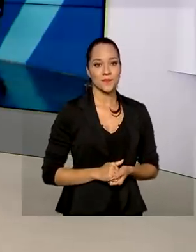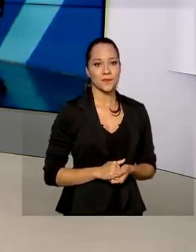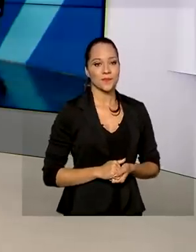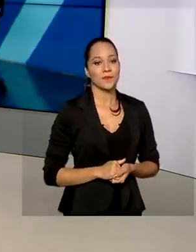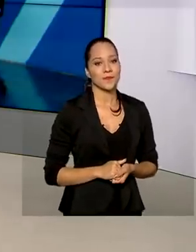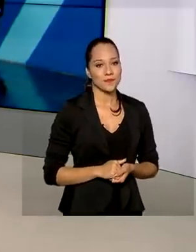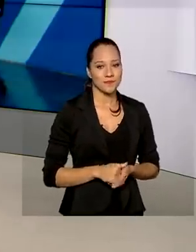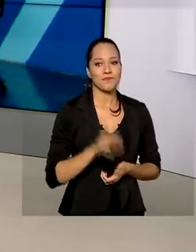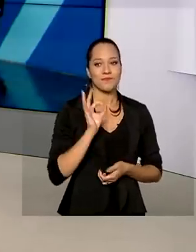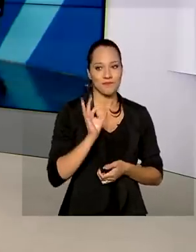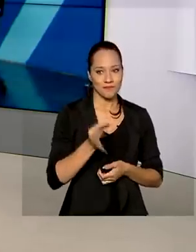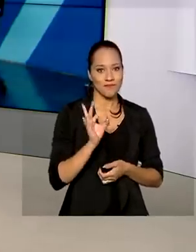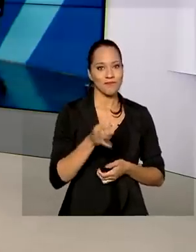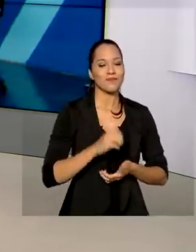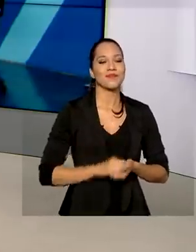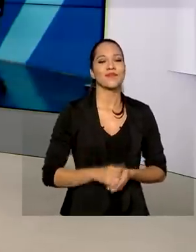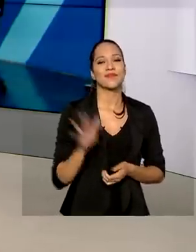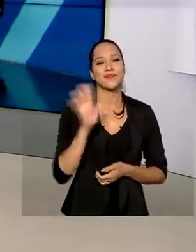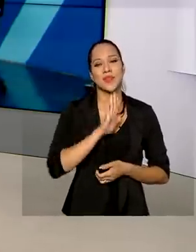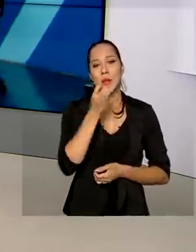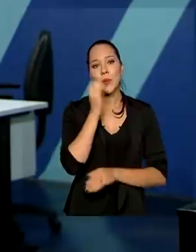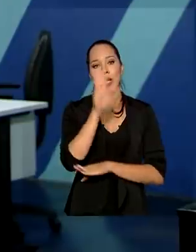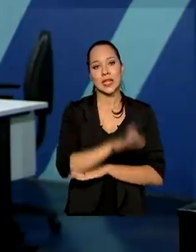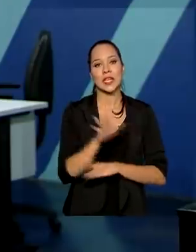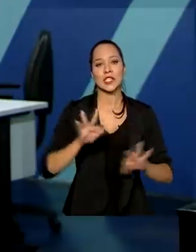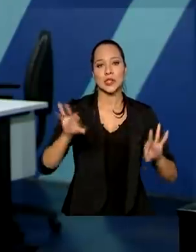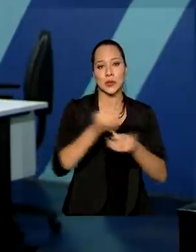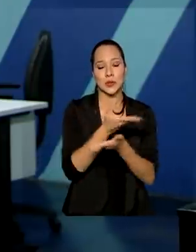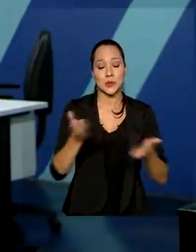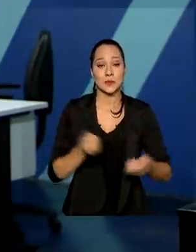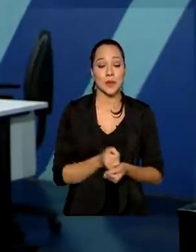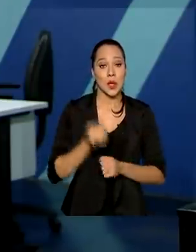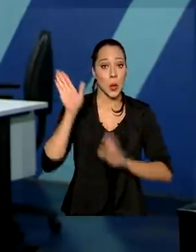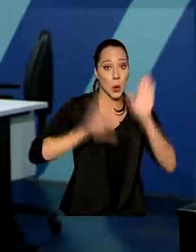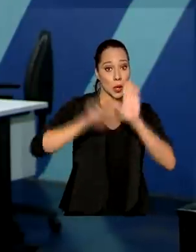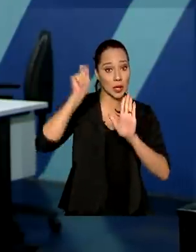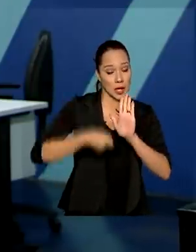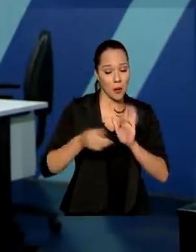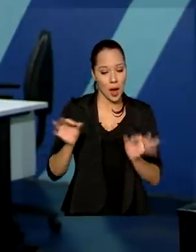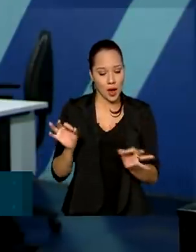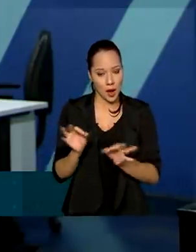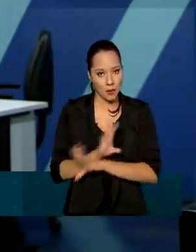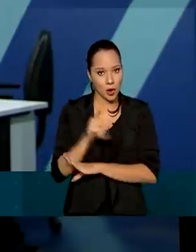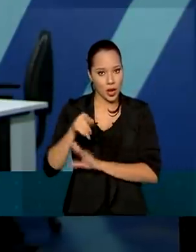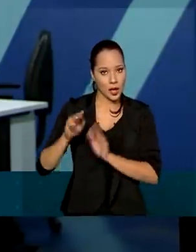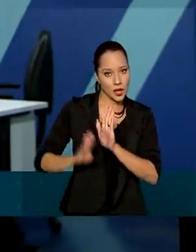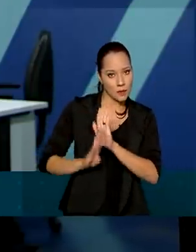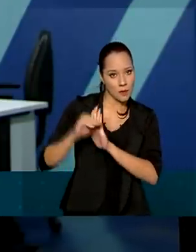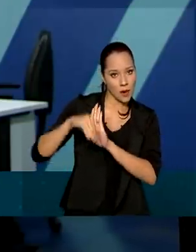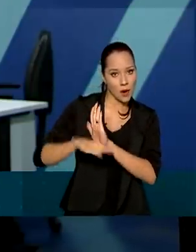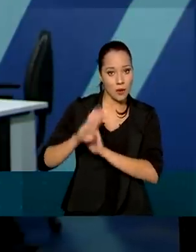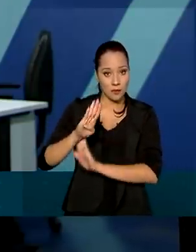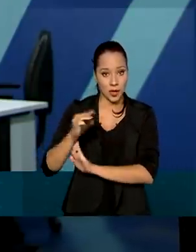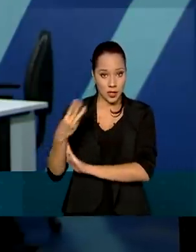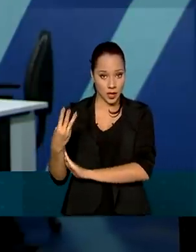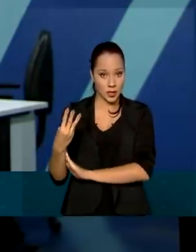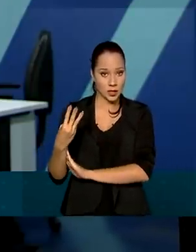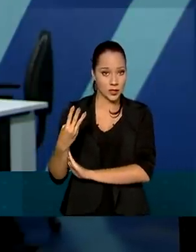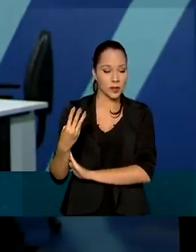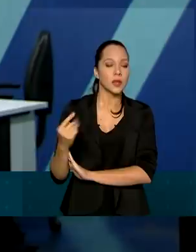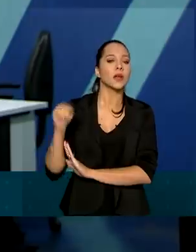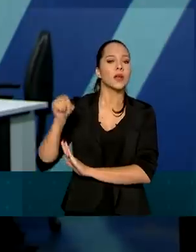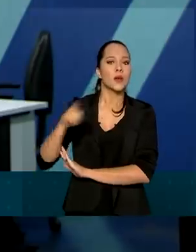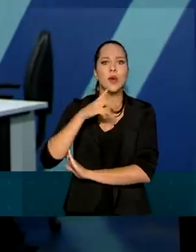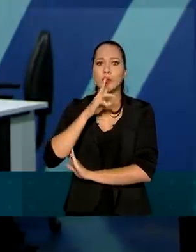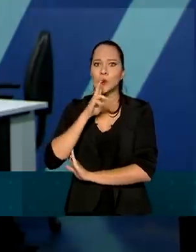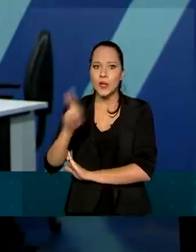É isso mesmo, Lilian. Olá, boa tarde a todos. O leilão acabou há pouco na B3, a Bolsa de Valores aqui de São Paulo. E o resultado